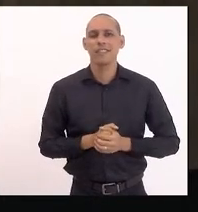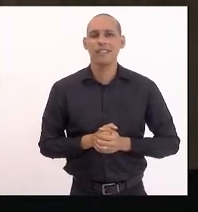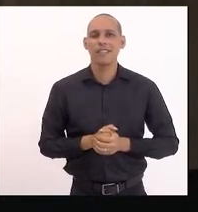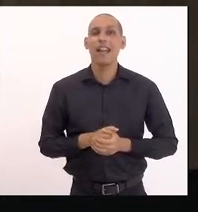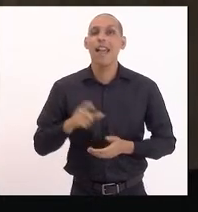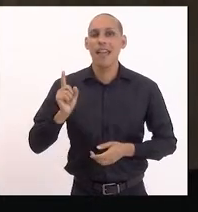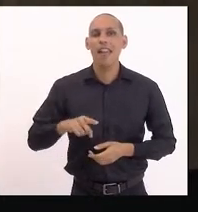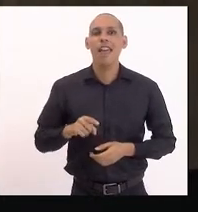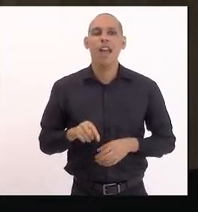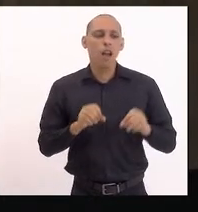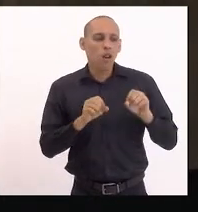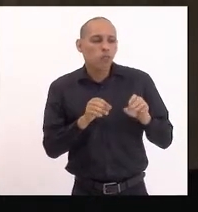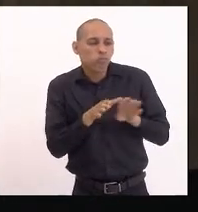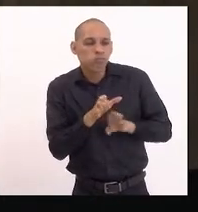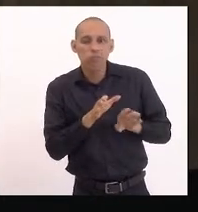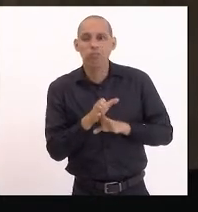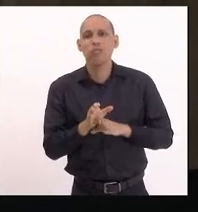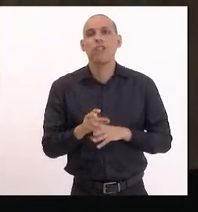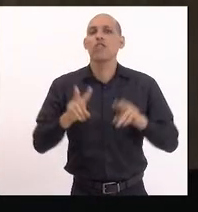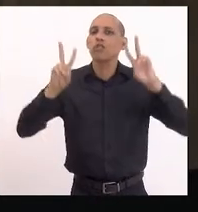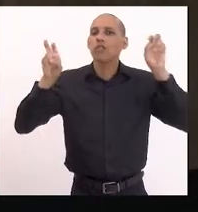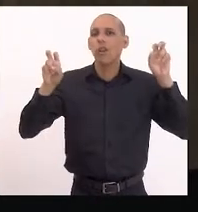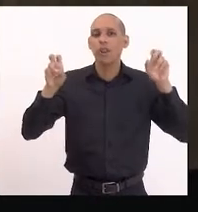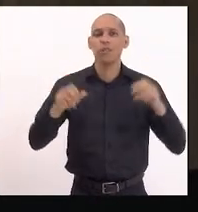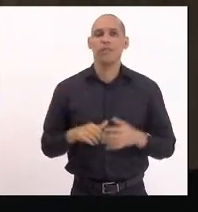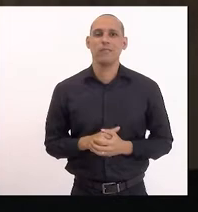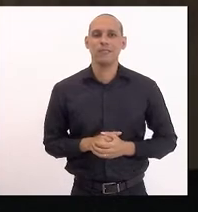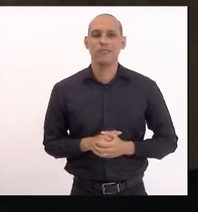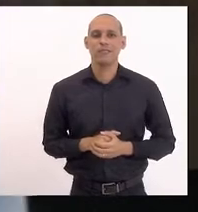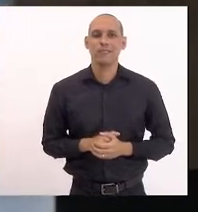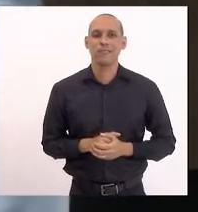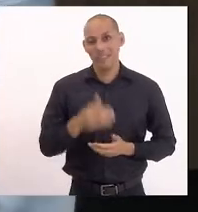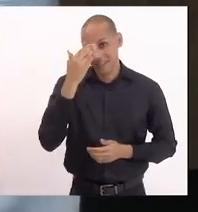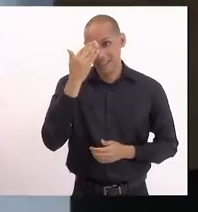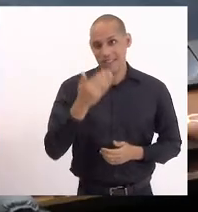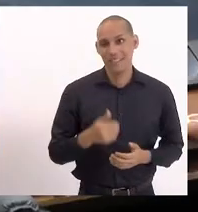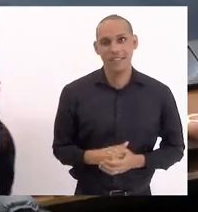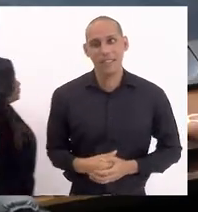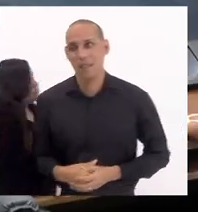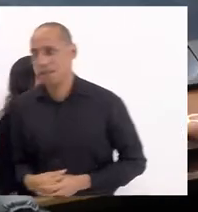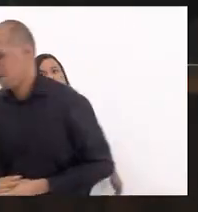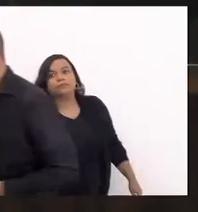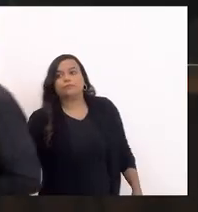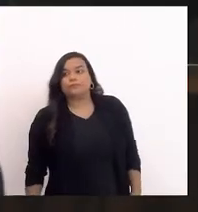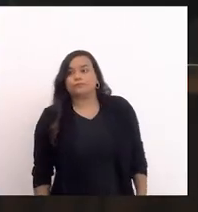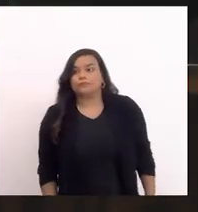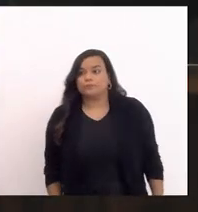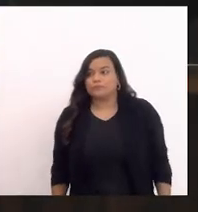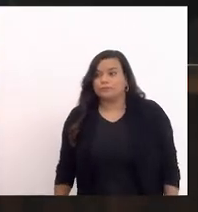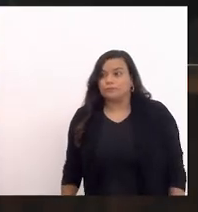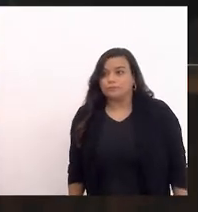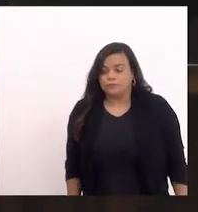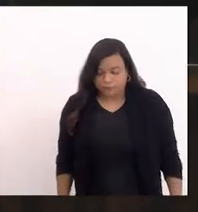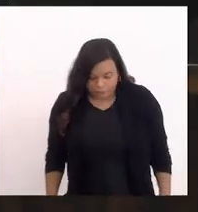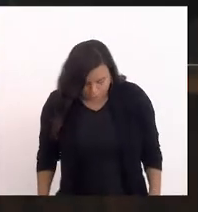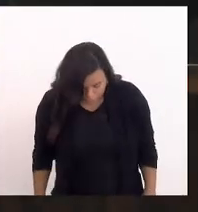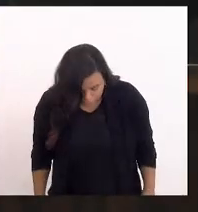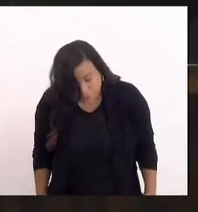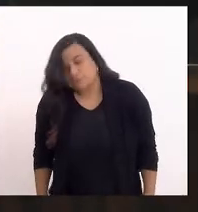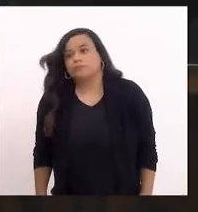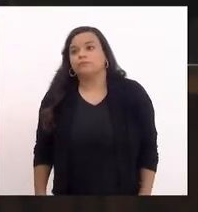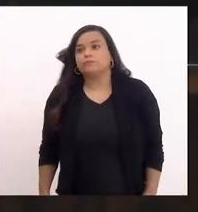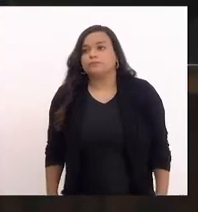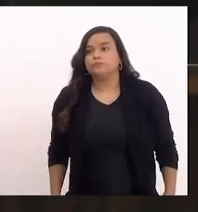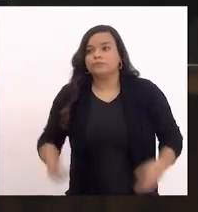orientação sobre o tema. Muito obrigada. Agradecendo a deputada Tia Ju, a próxima inscrita é a nossa queridíssima